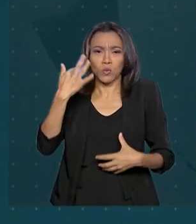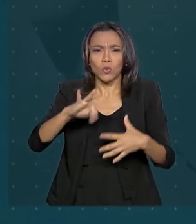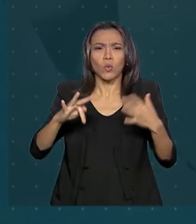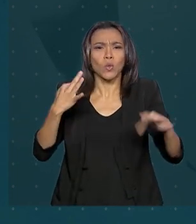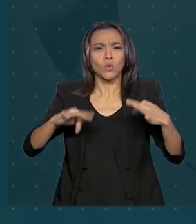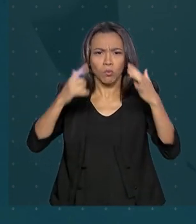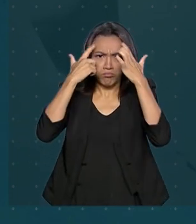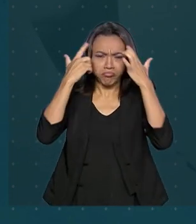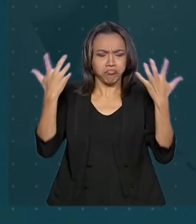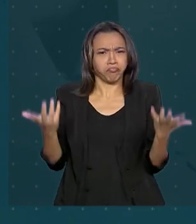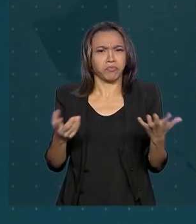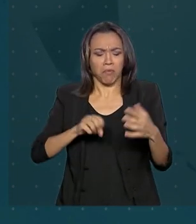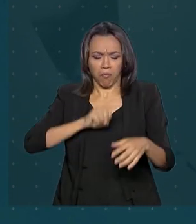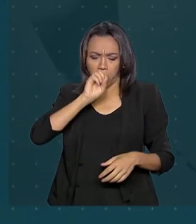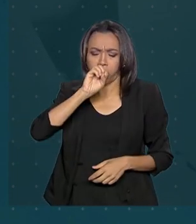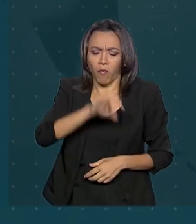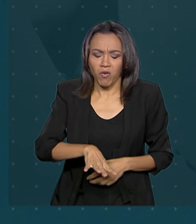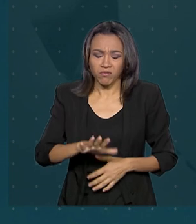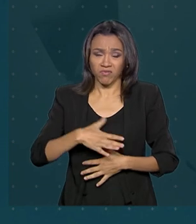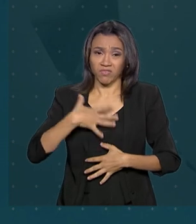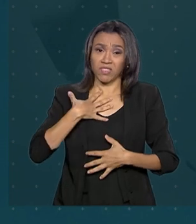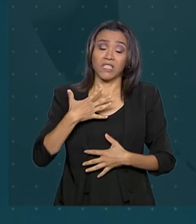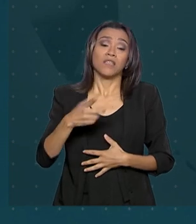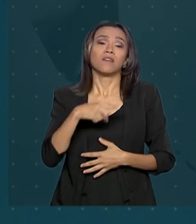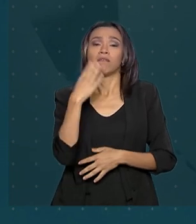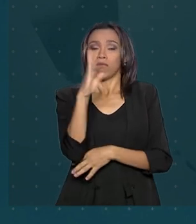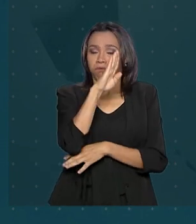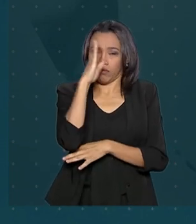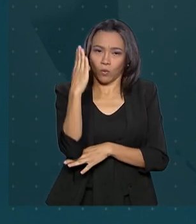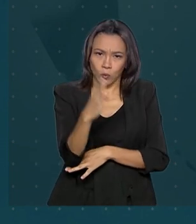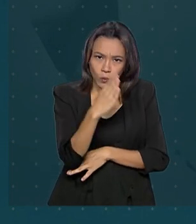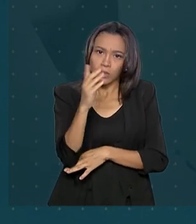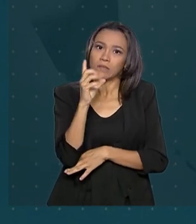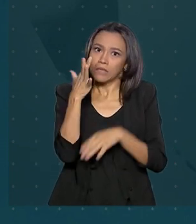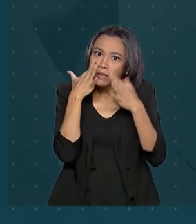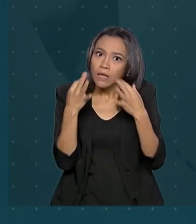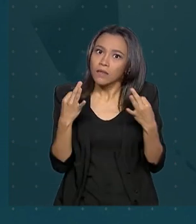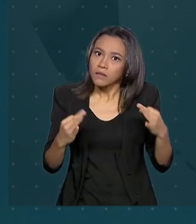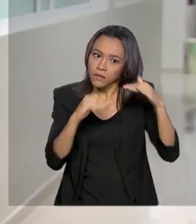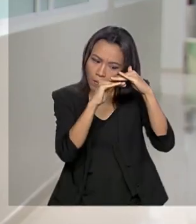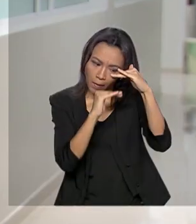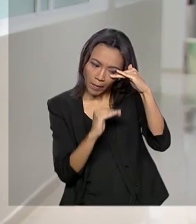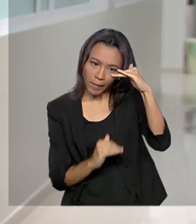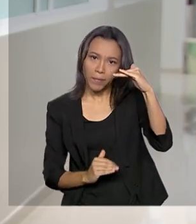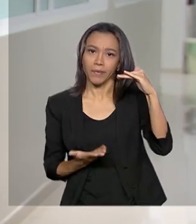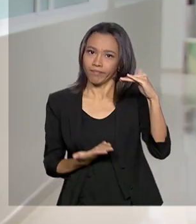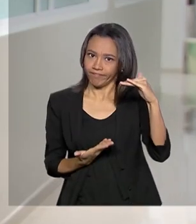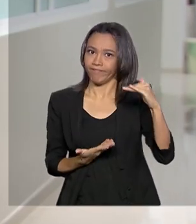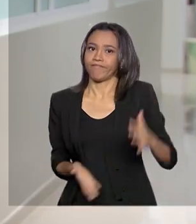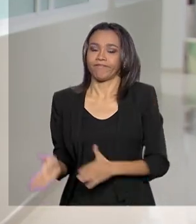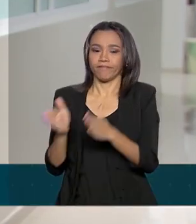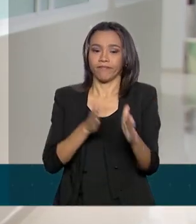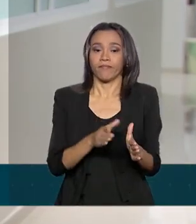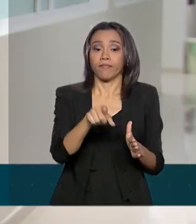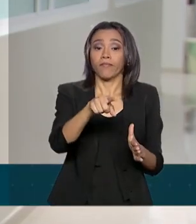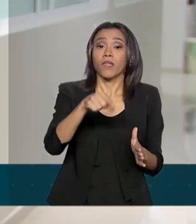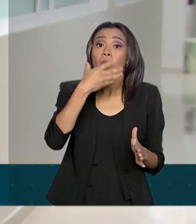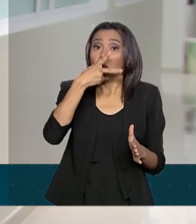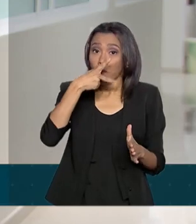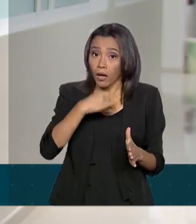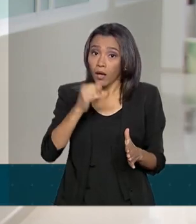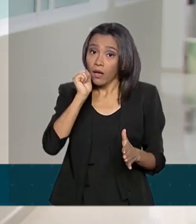cabeça incomuns, vômitos, fadiga, letargia e tontura devem ser investigados. Aos pais, é esse